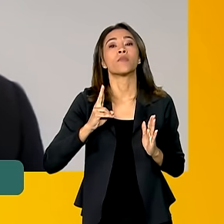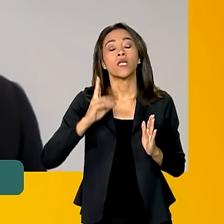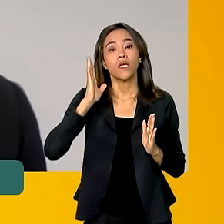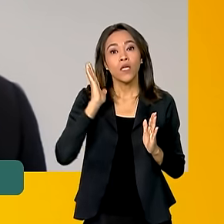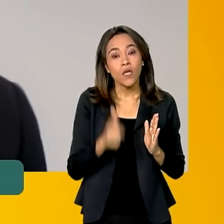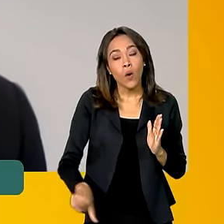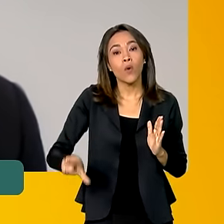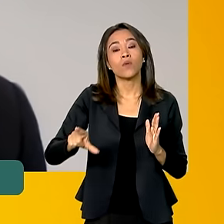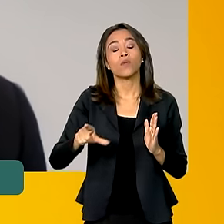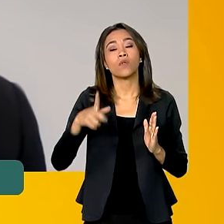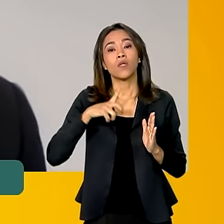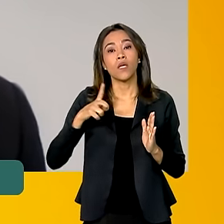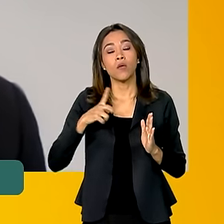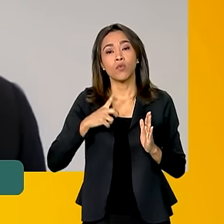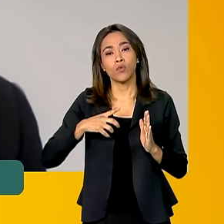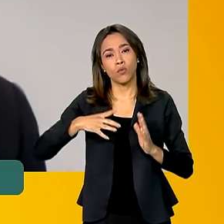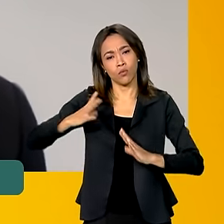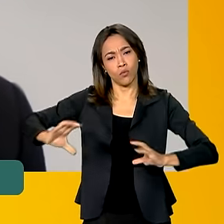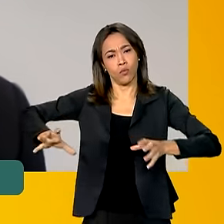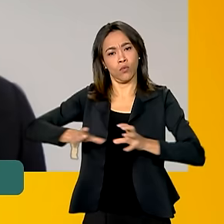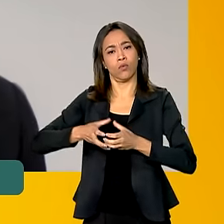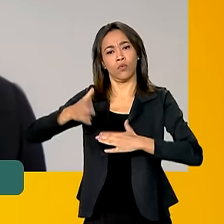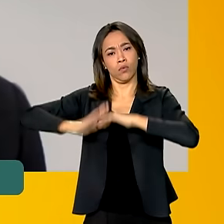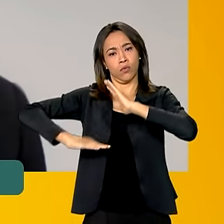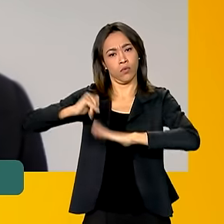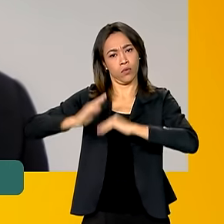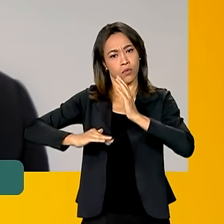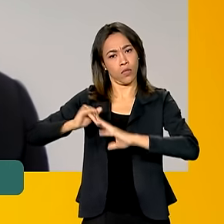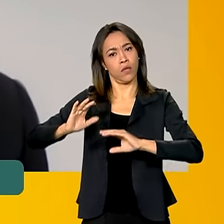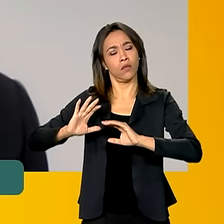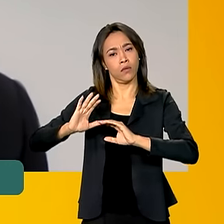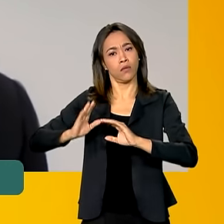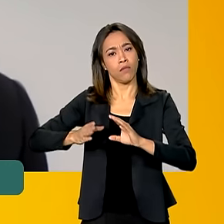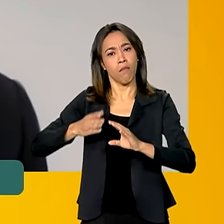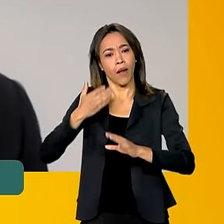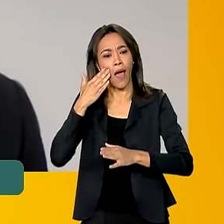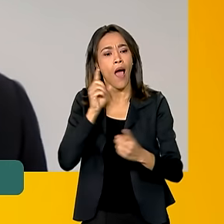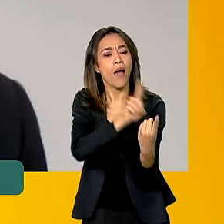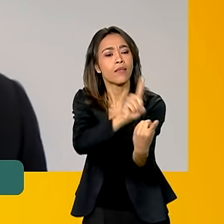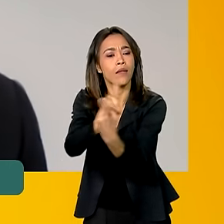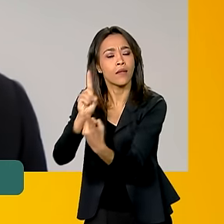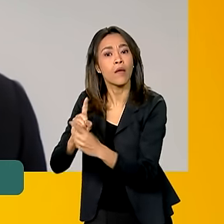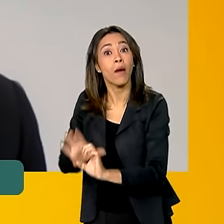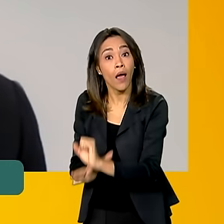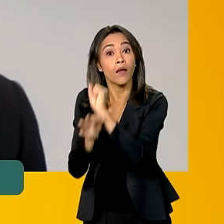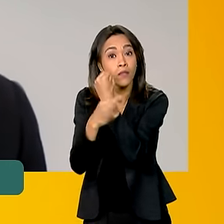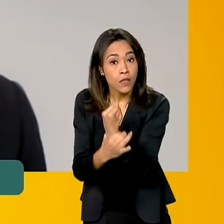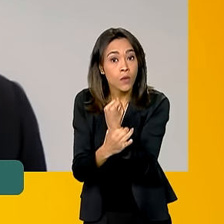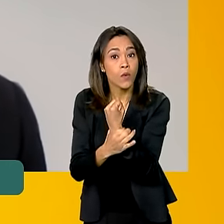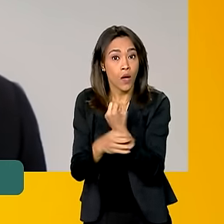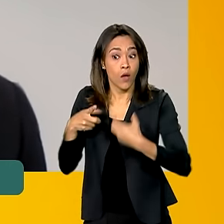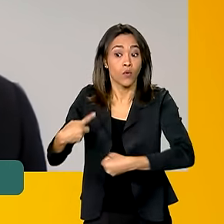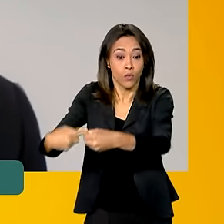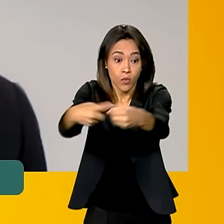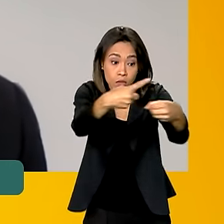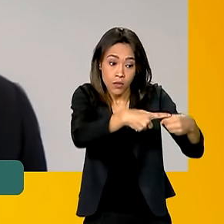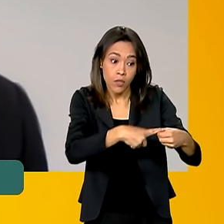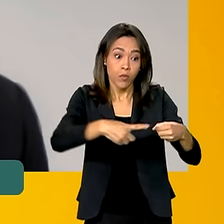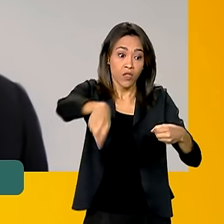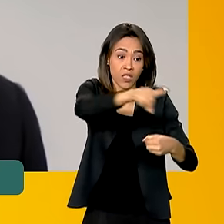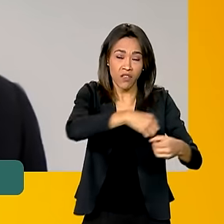com uma rede de atendimento, buscando garantir que todos os municípios, por mais alto que tenha sido